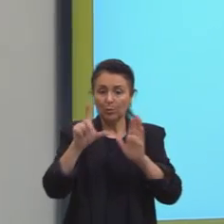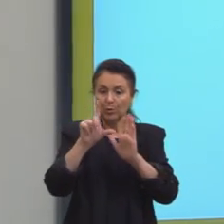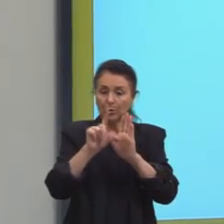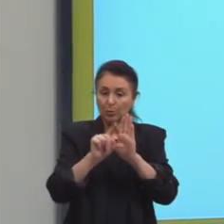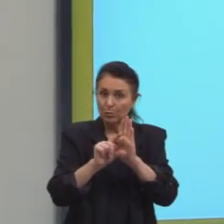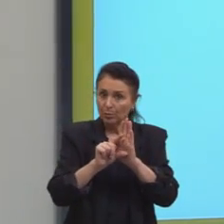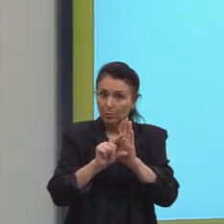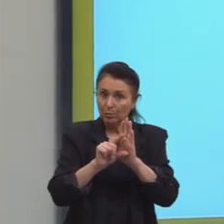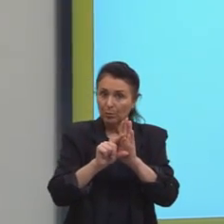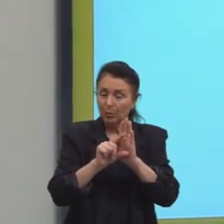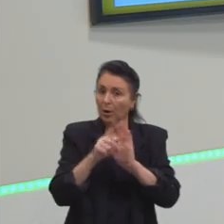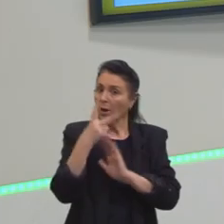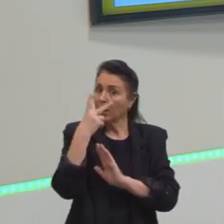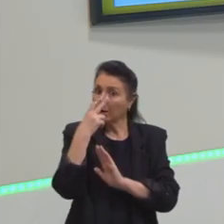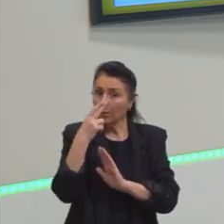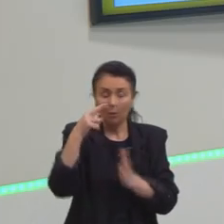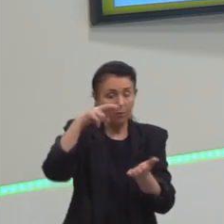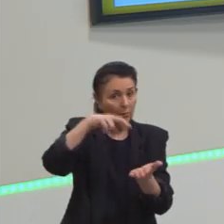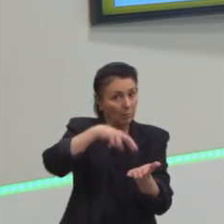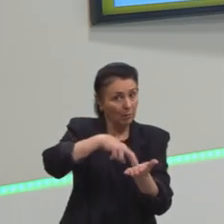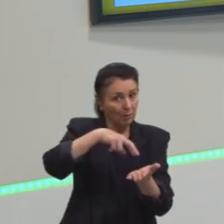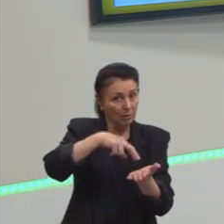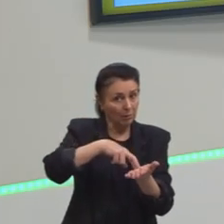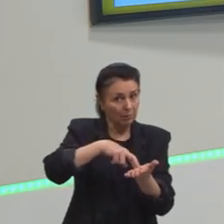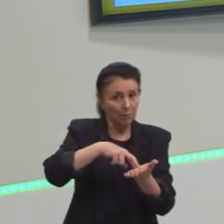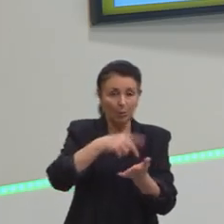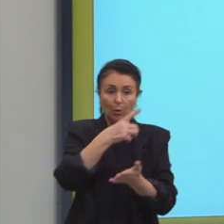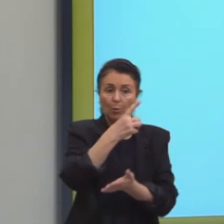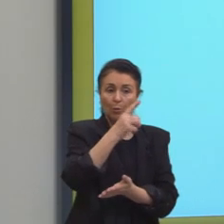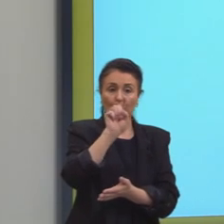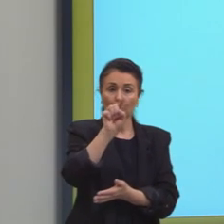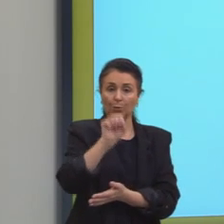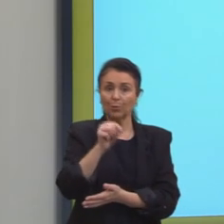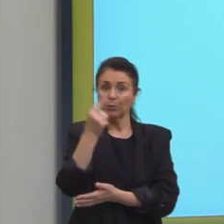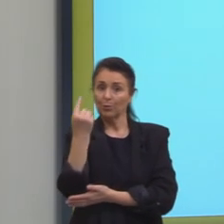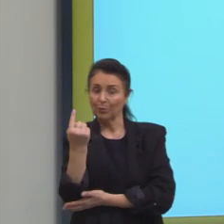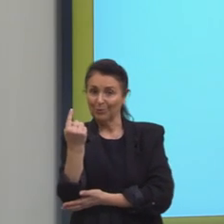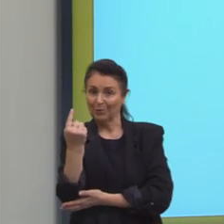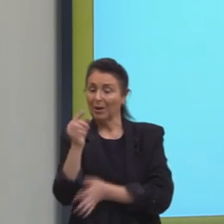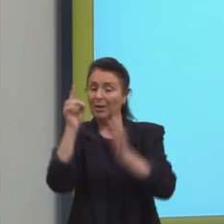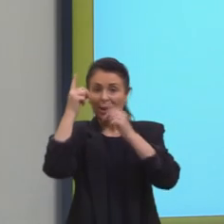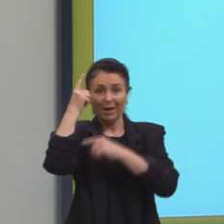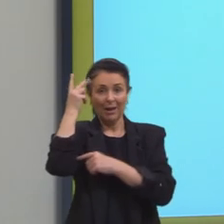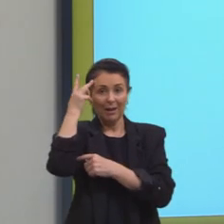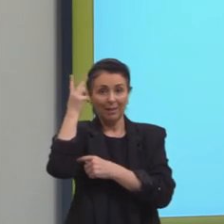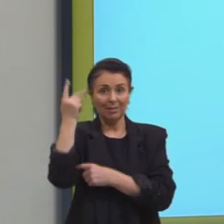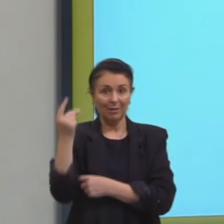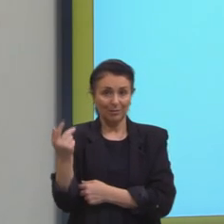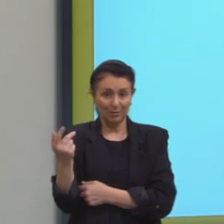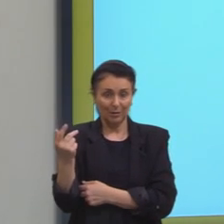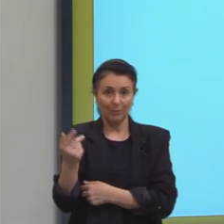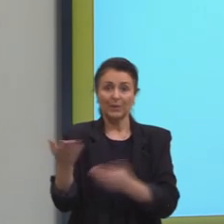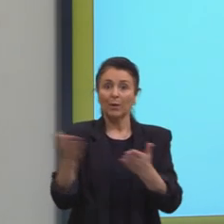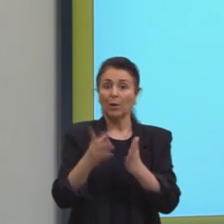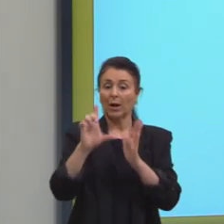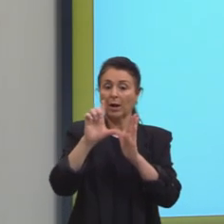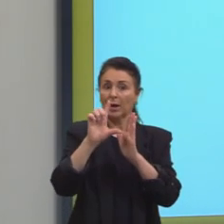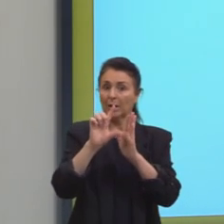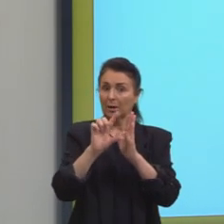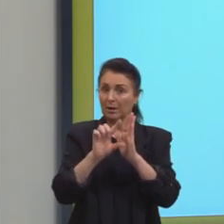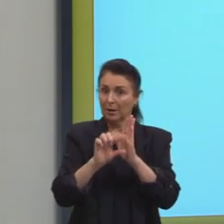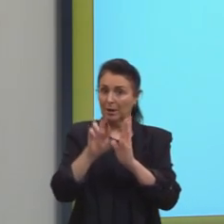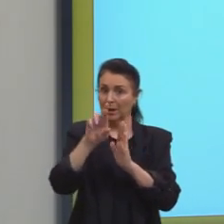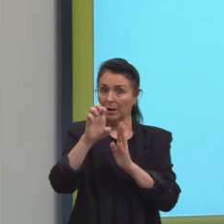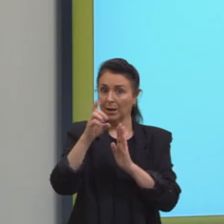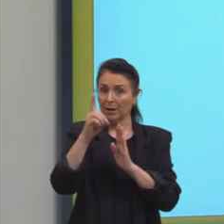com o da realidade, um por um, isso é uma escala natural. A escala reduzida quando